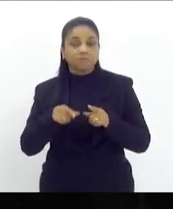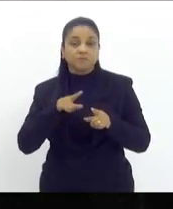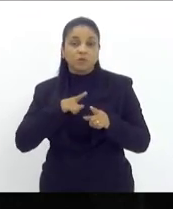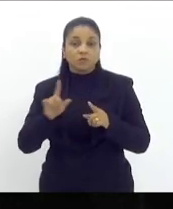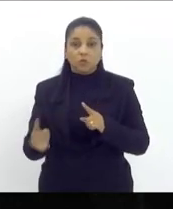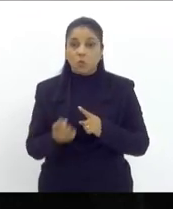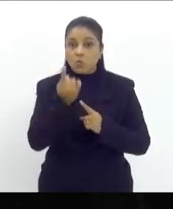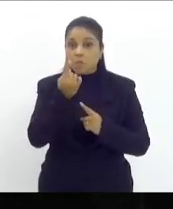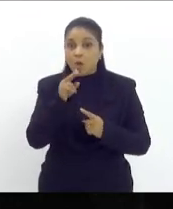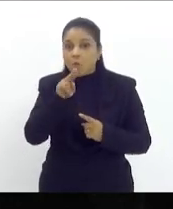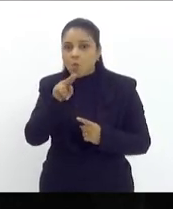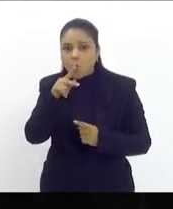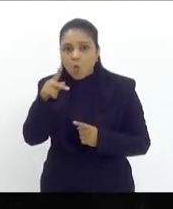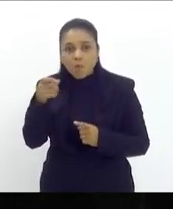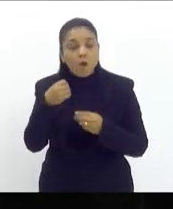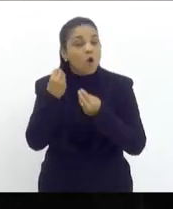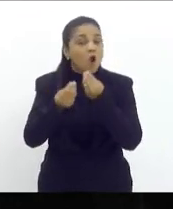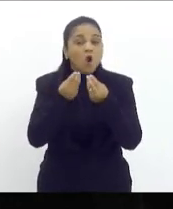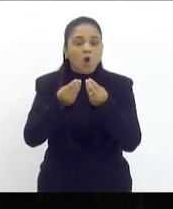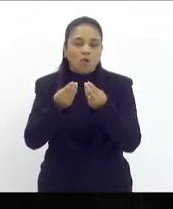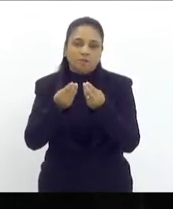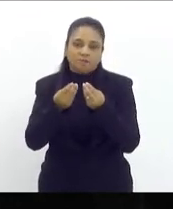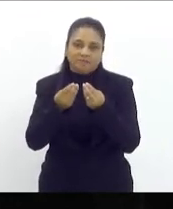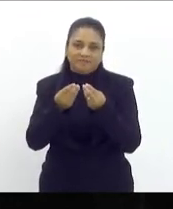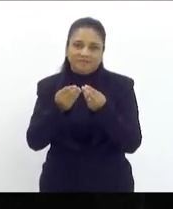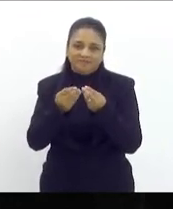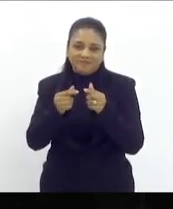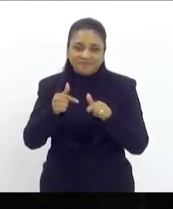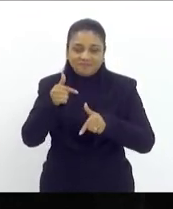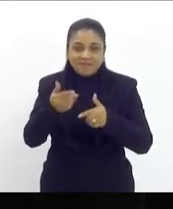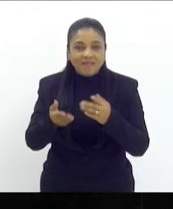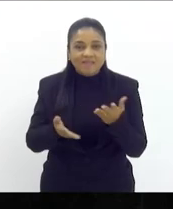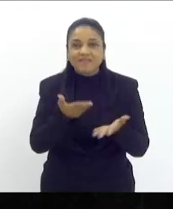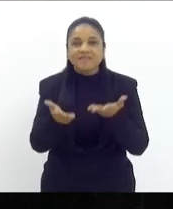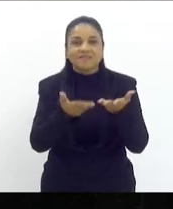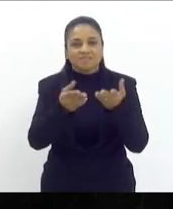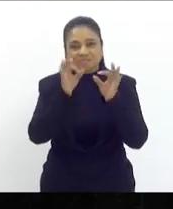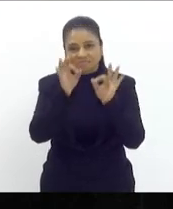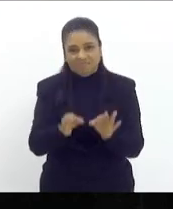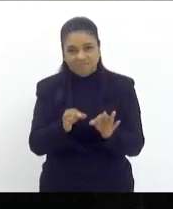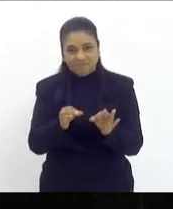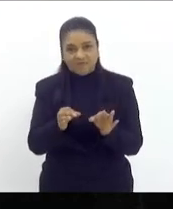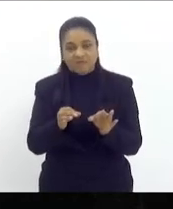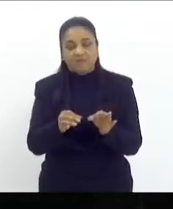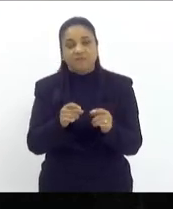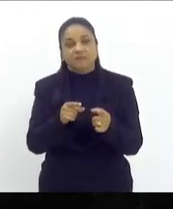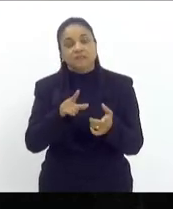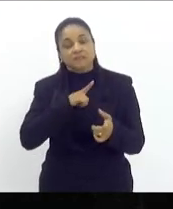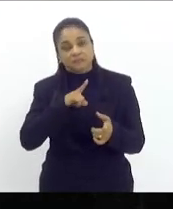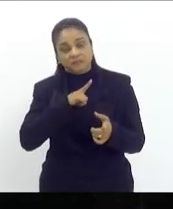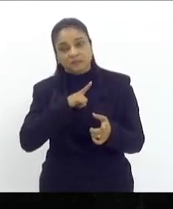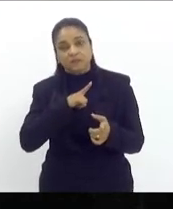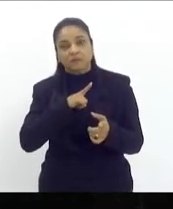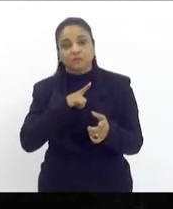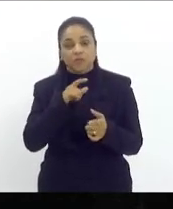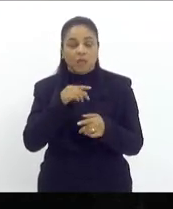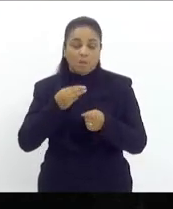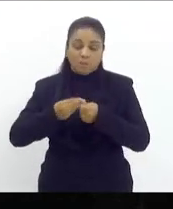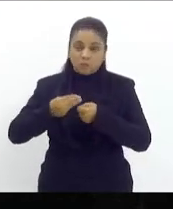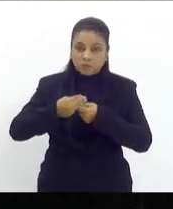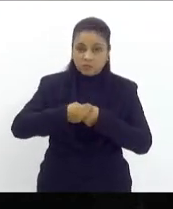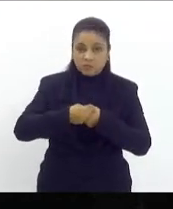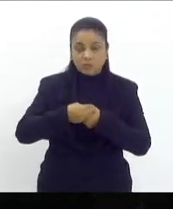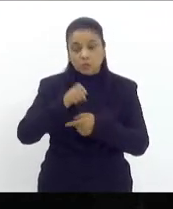população não consegue ter um pronto atendimento digno e como a administração das UPAs é bipartite no geral entre município